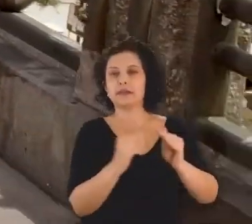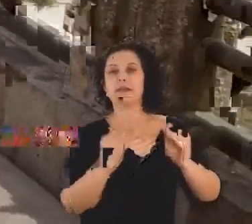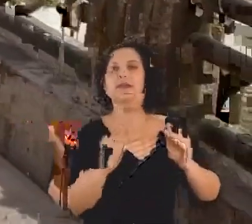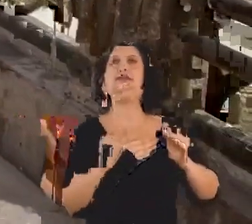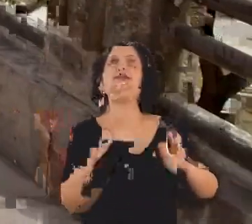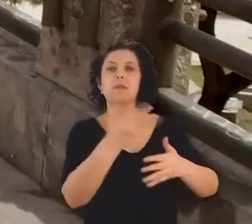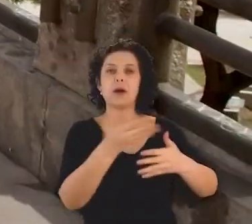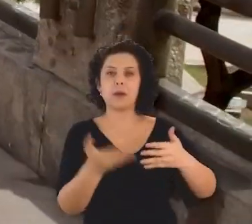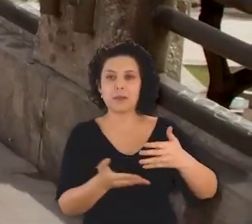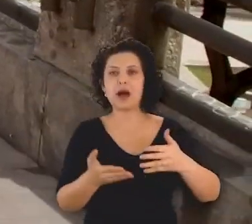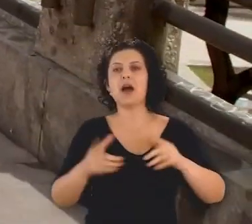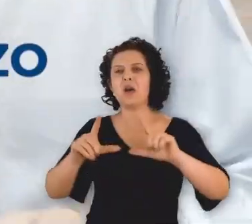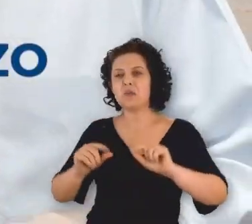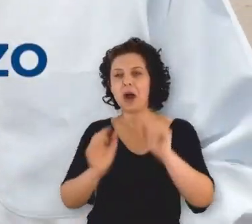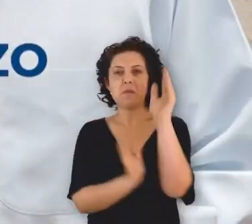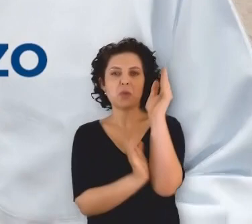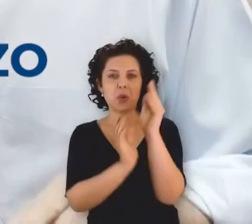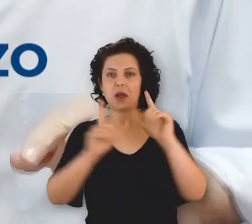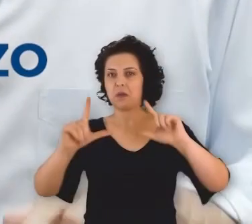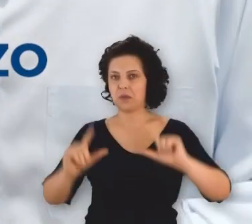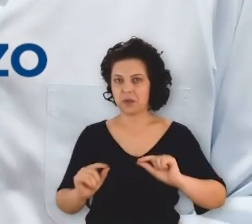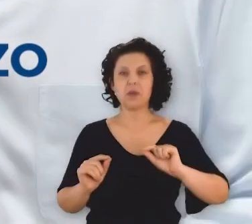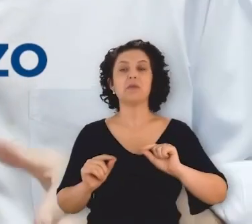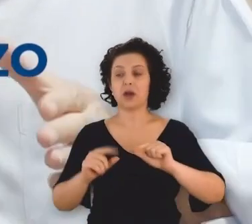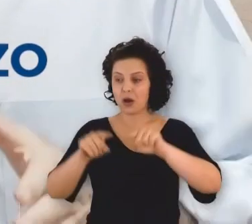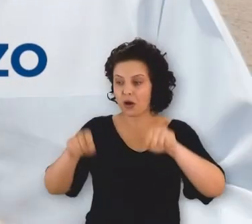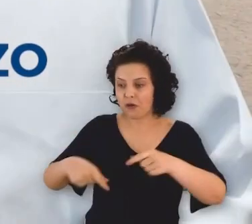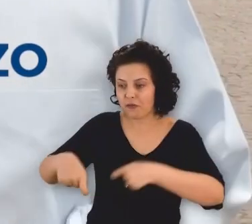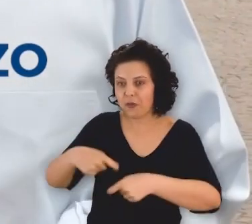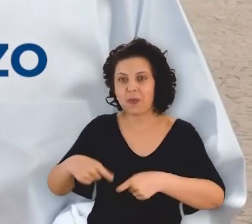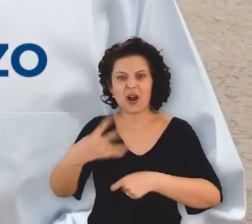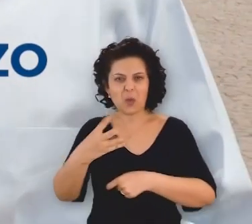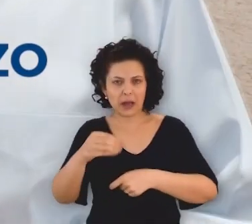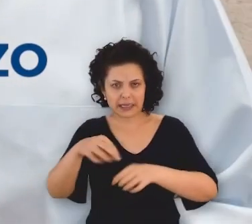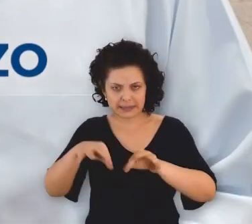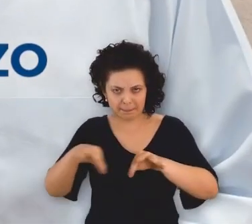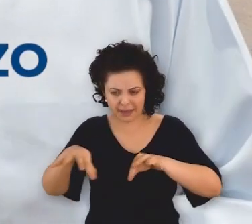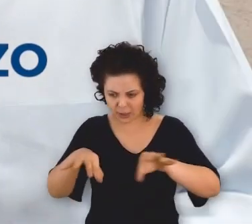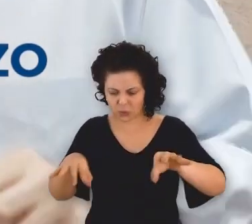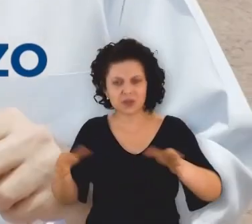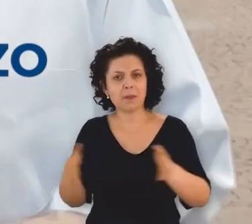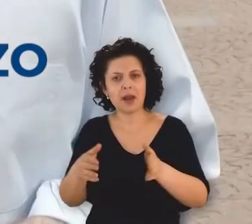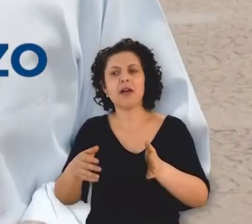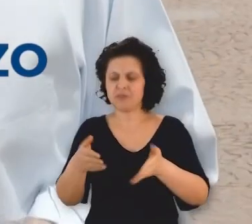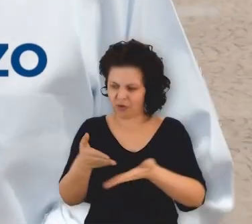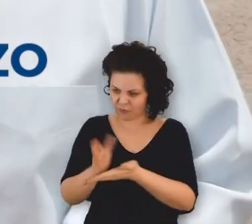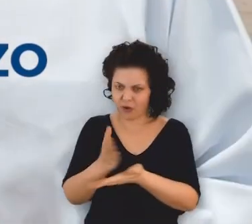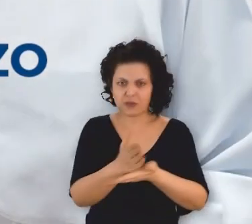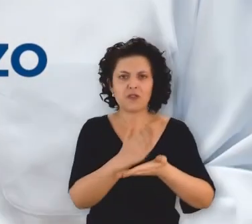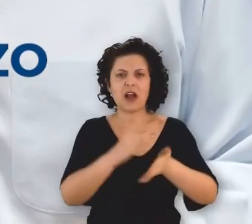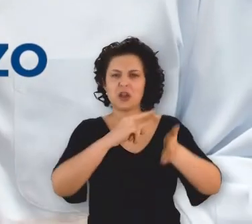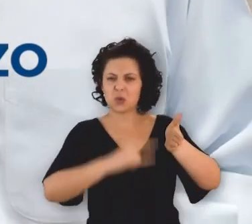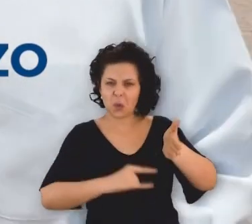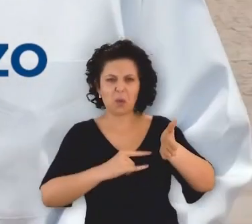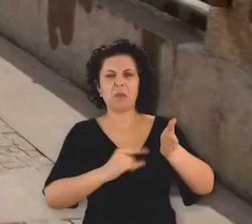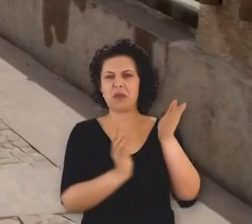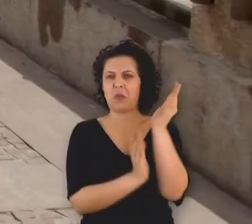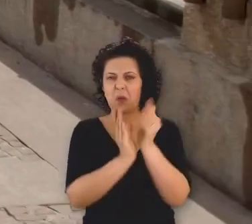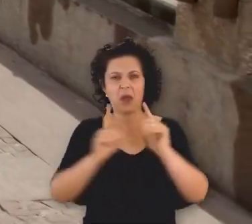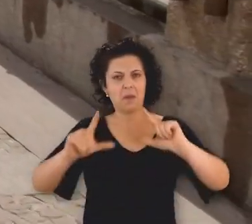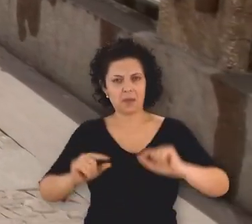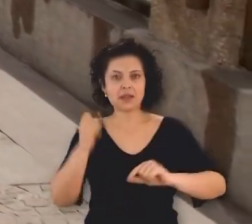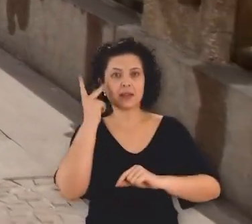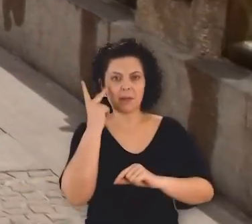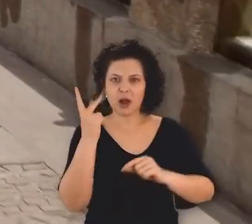taxas e reduzir burocracia. Vamos legalizar todo o comércio que for menor do que 40 metros quadrados, dispensando licenças de funcionamento.